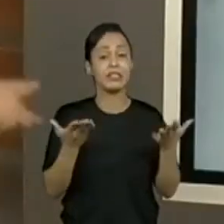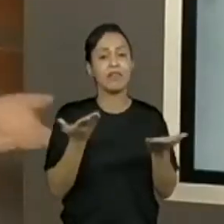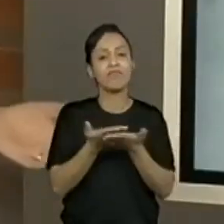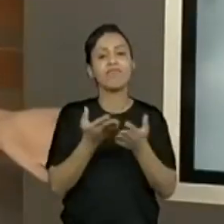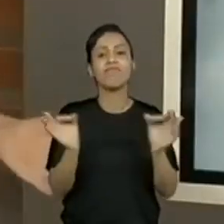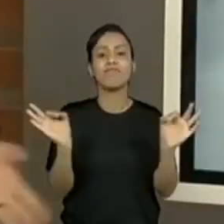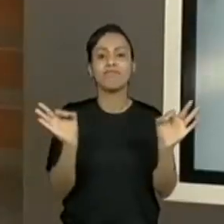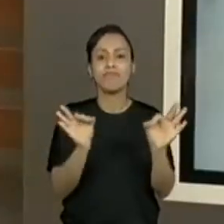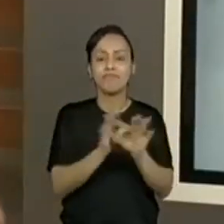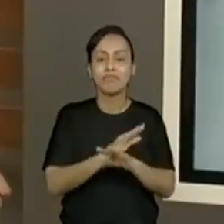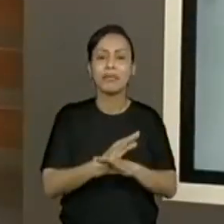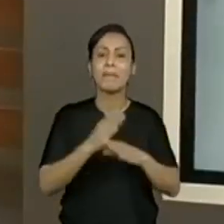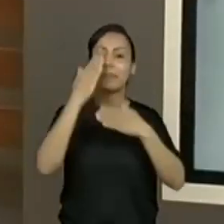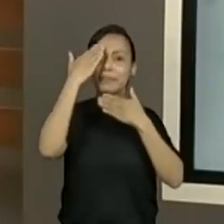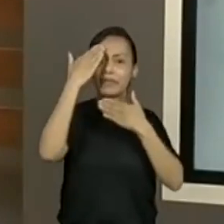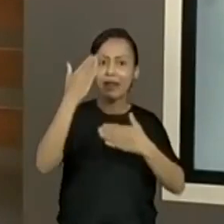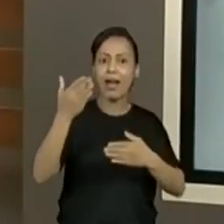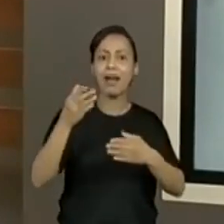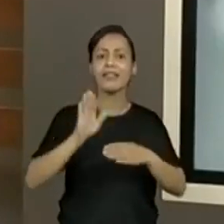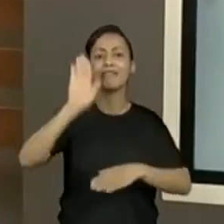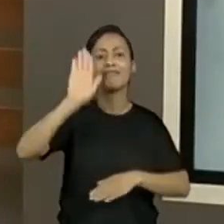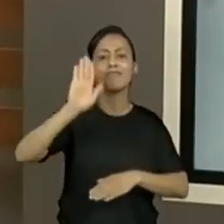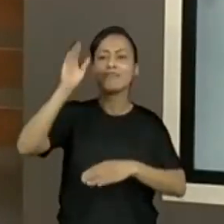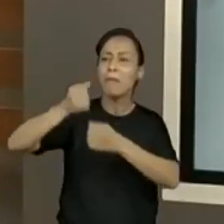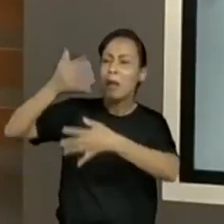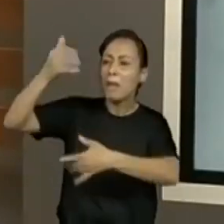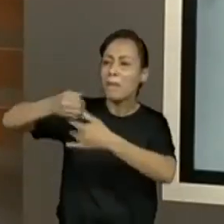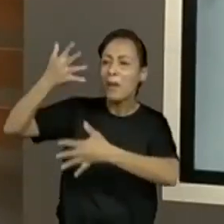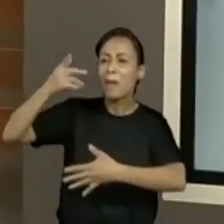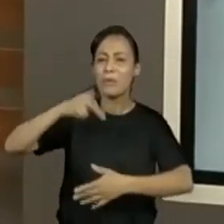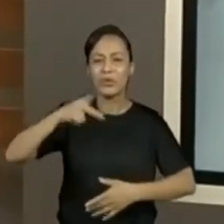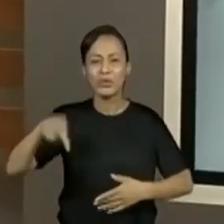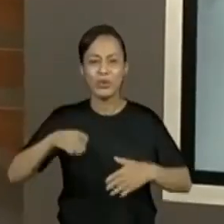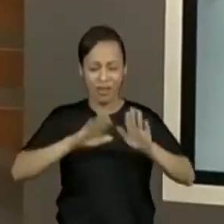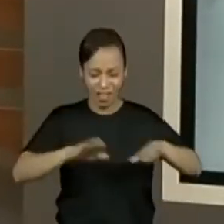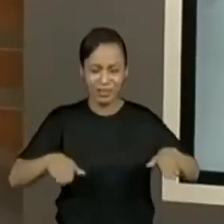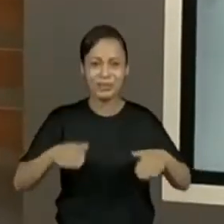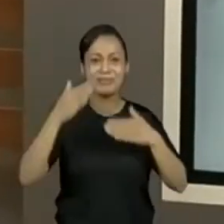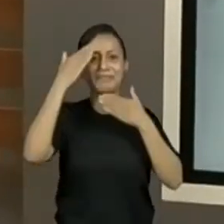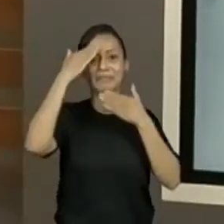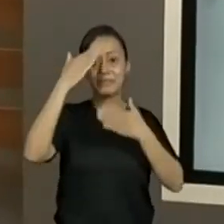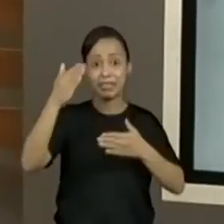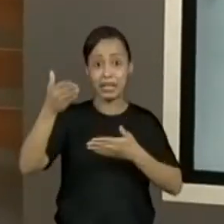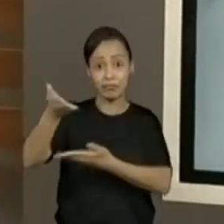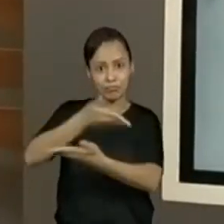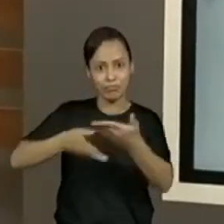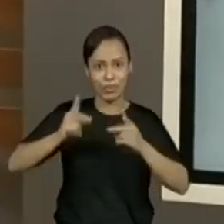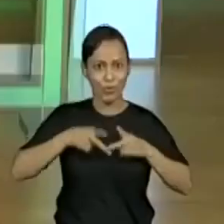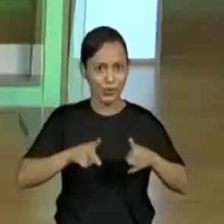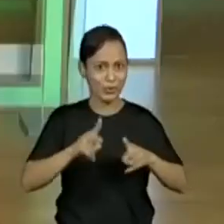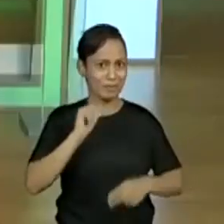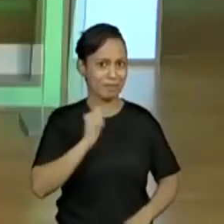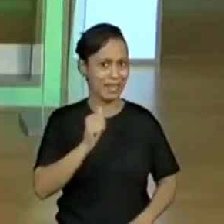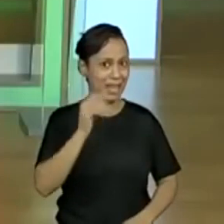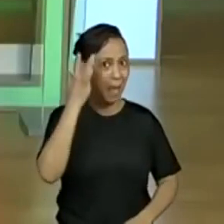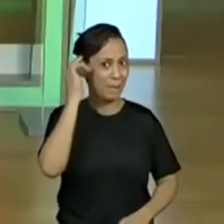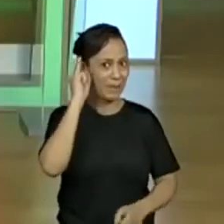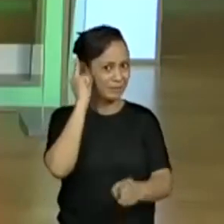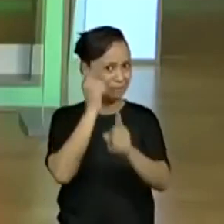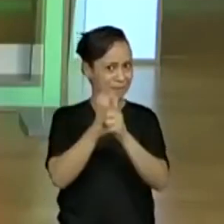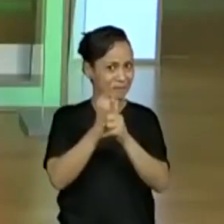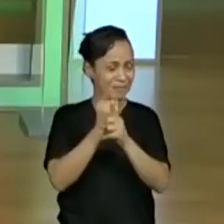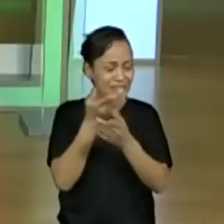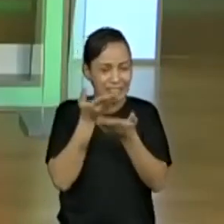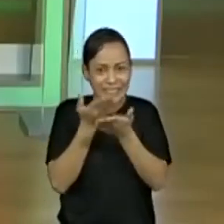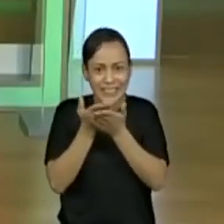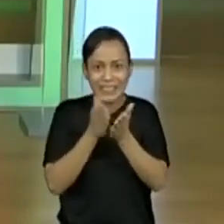muito obrigada pelas participações, aos professores que interagiram, crianças que vocês interagem com seus professores. E até amanhã, que